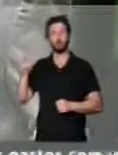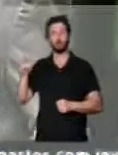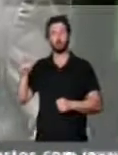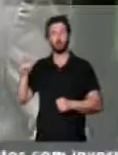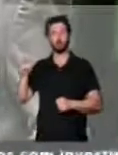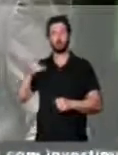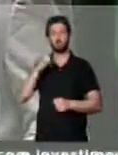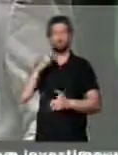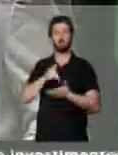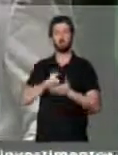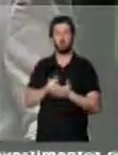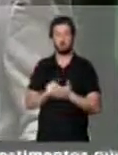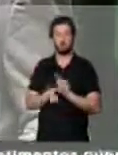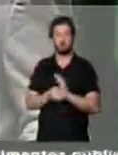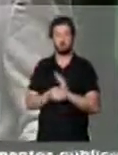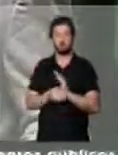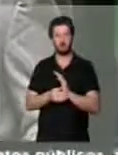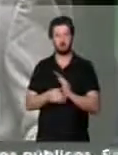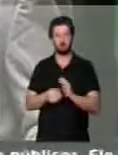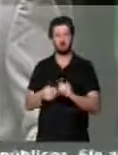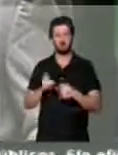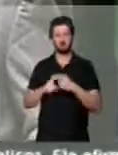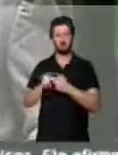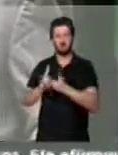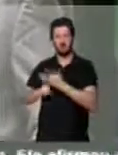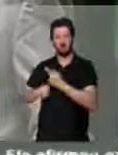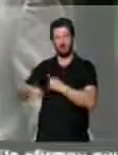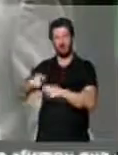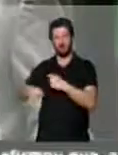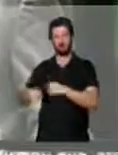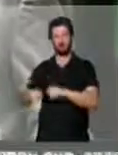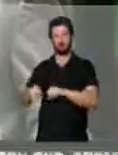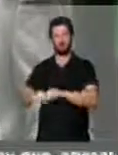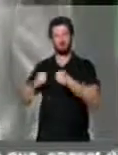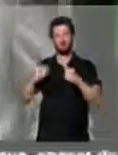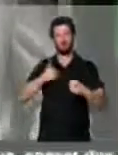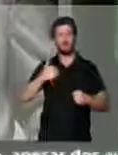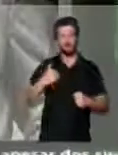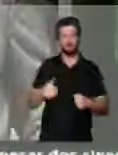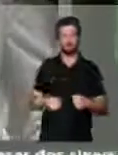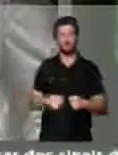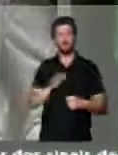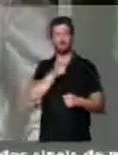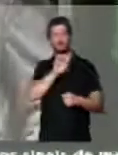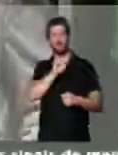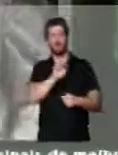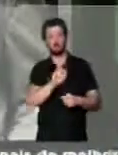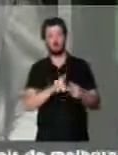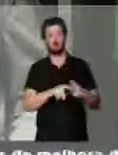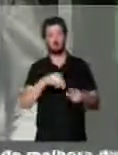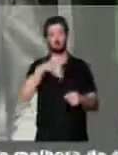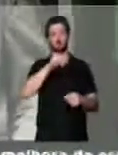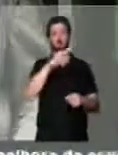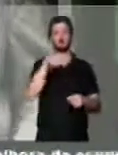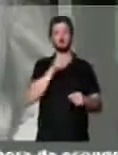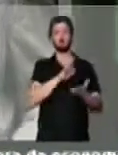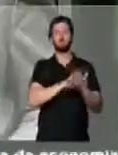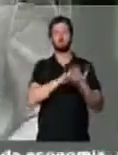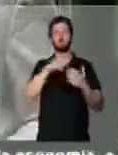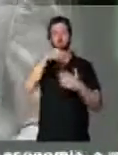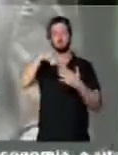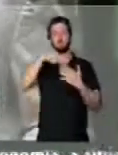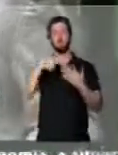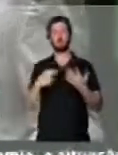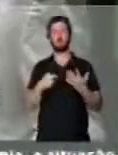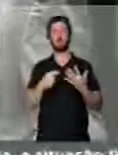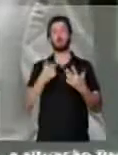falava a verdade quando ele montou um esquema para acabar comigo, com o Tasso, com o Moussanta, com o Arthur Vigílio e